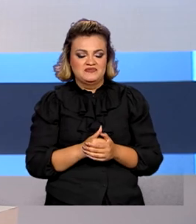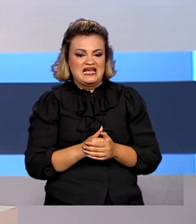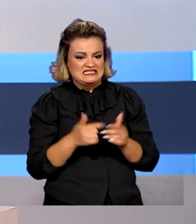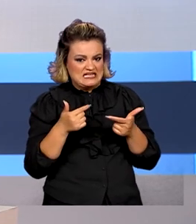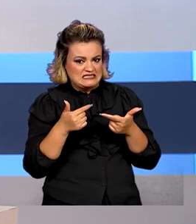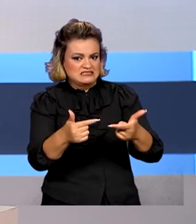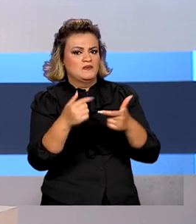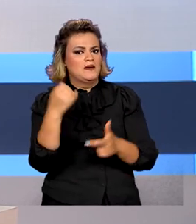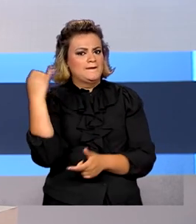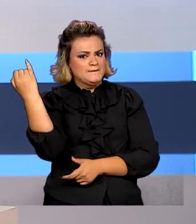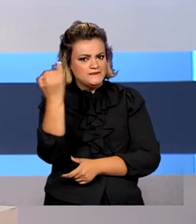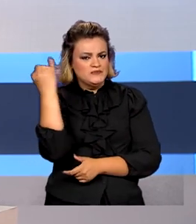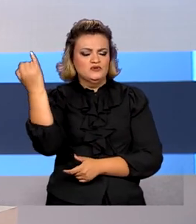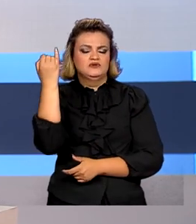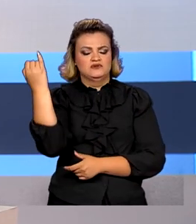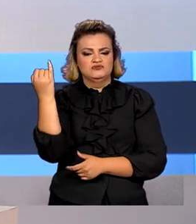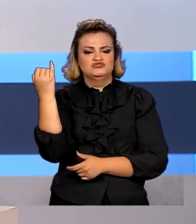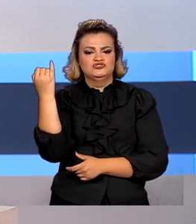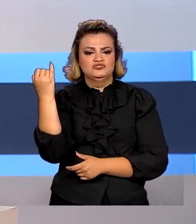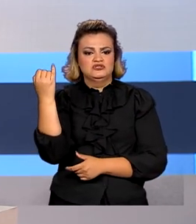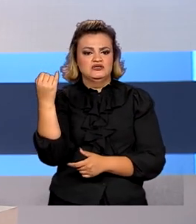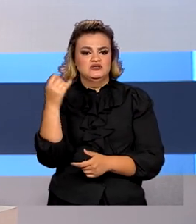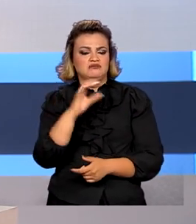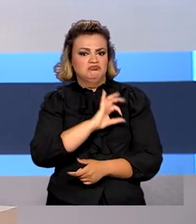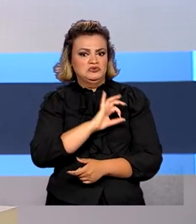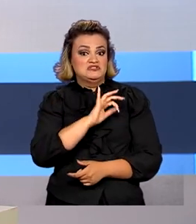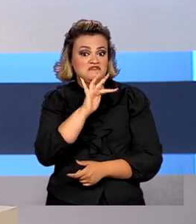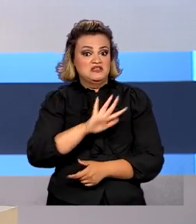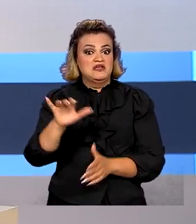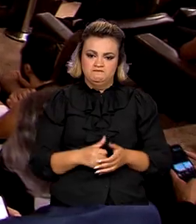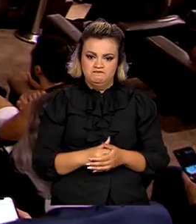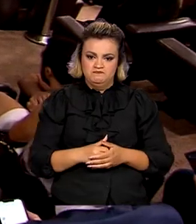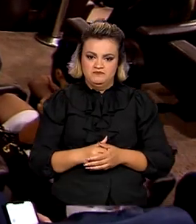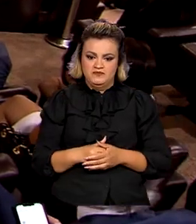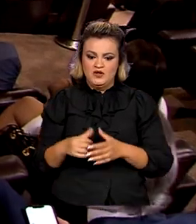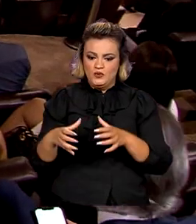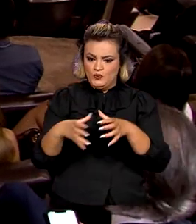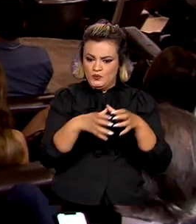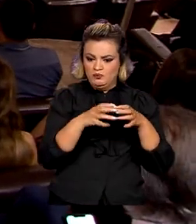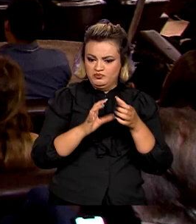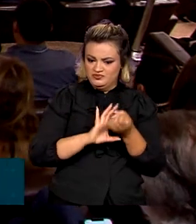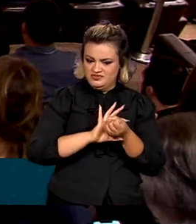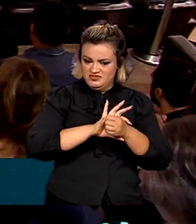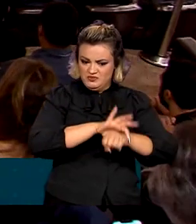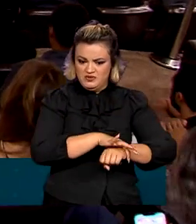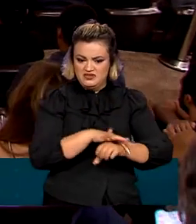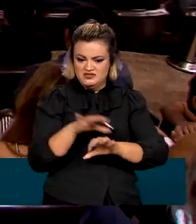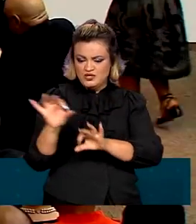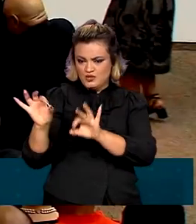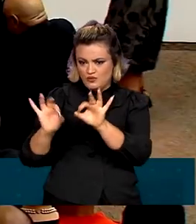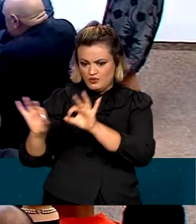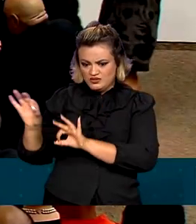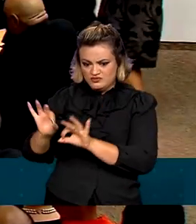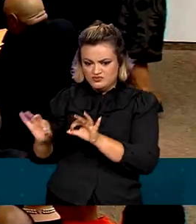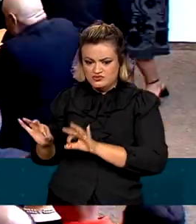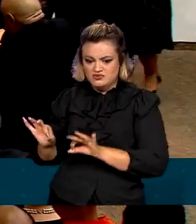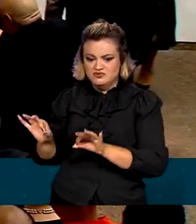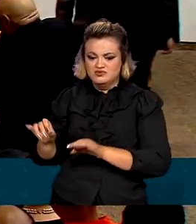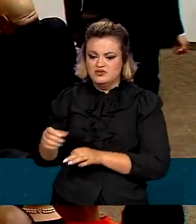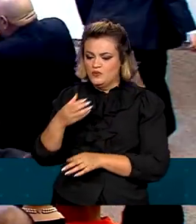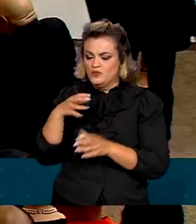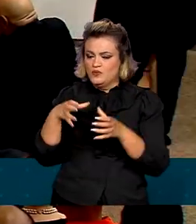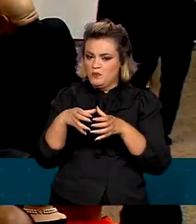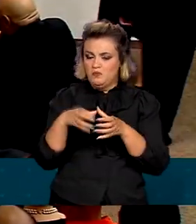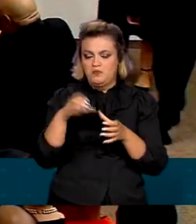considerada a maior já realizada pela Polícia Federal. Forças de segurança e organizações como